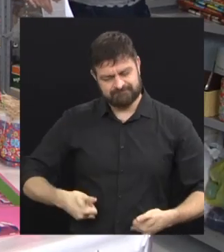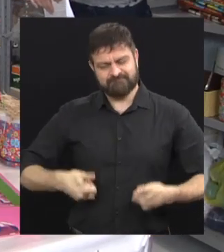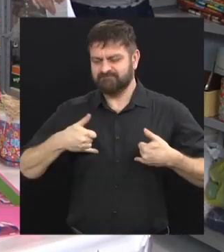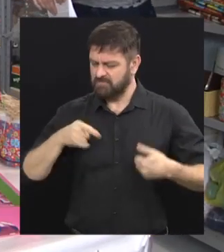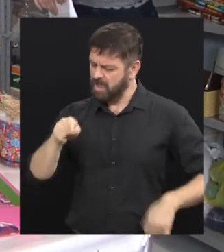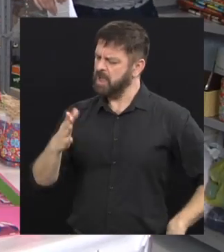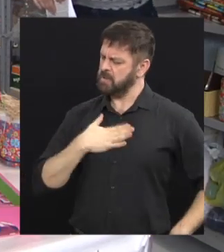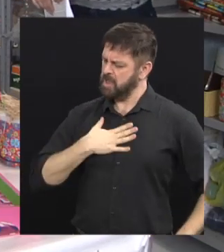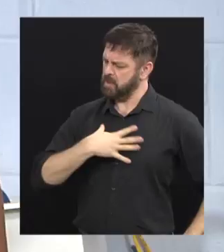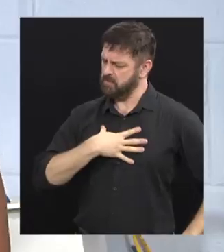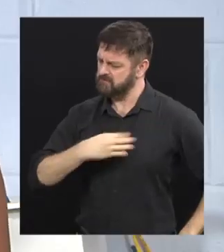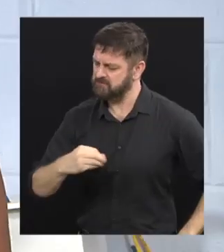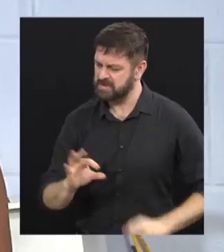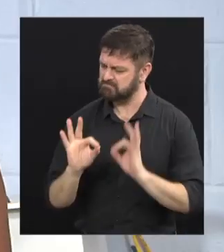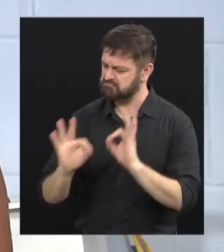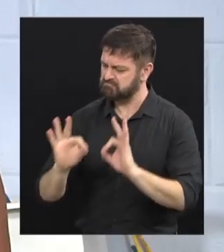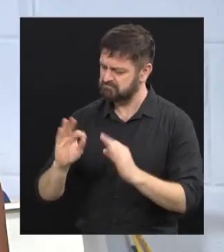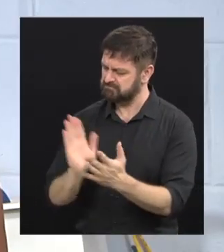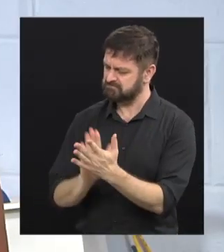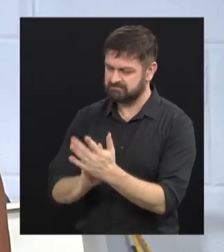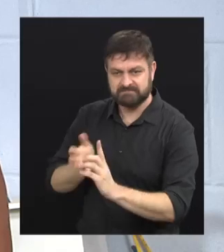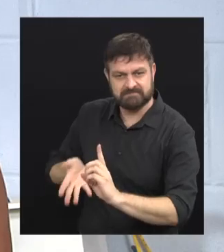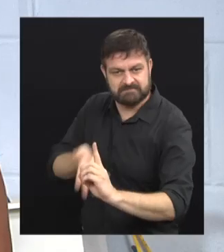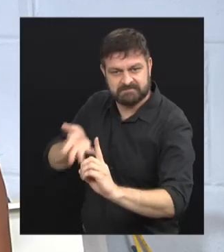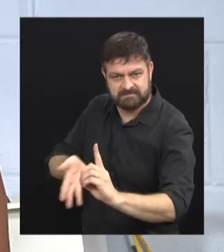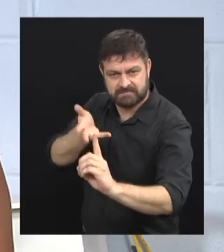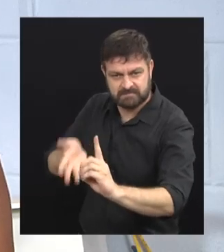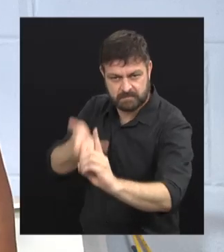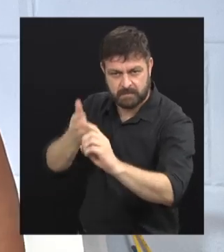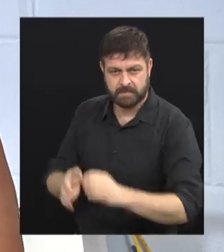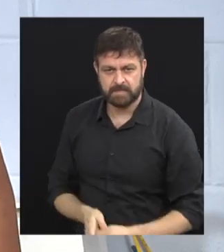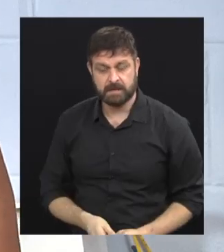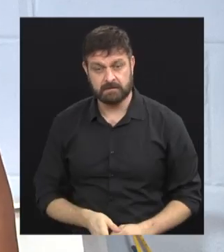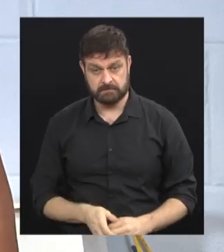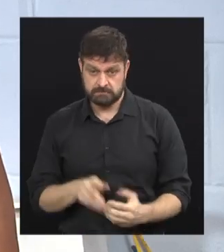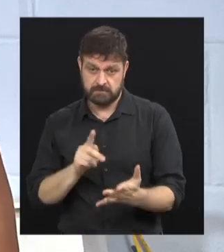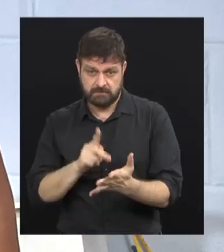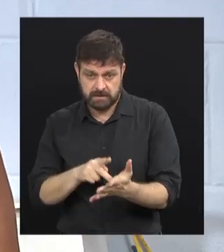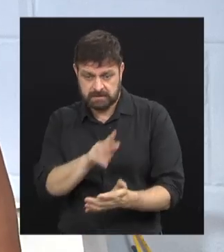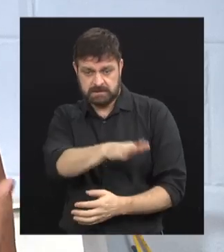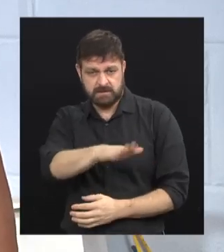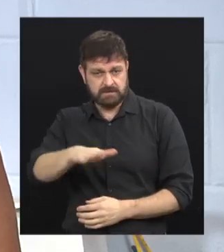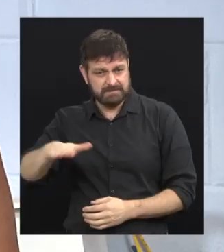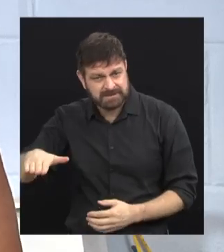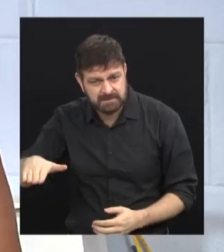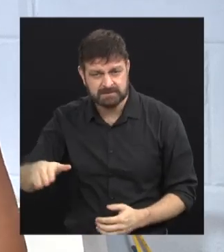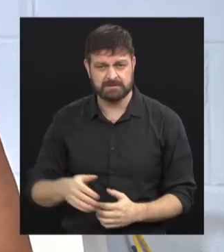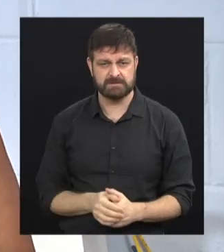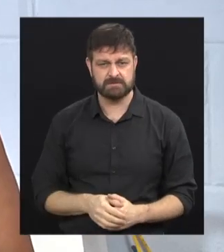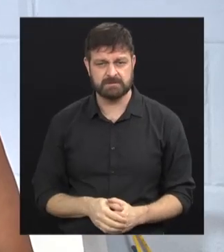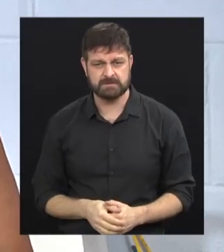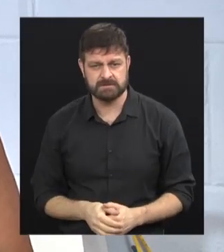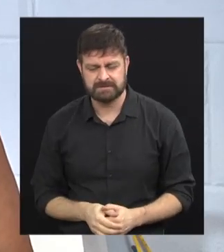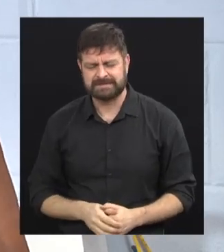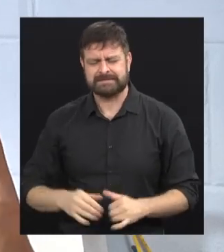orgulhosos com seus filhos, apoiarem os seus filhos, né? Que, realmente, eles são pessoas muito